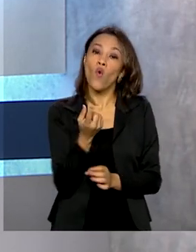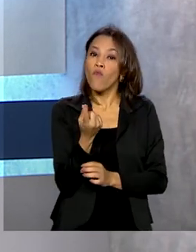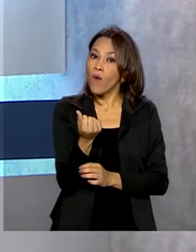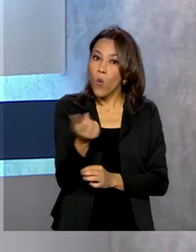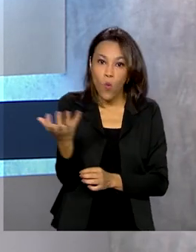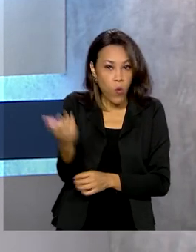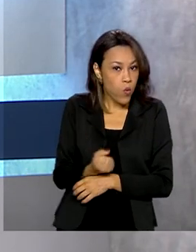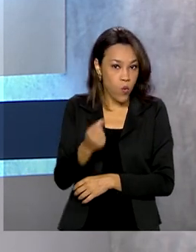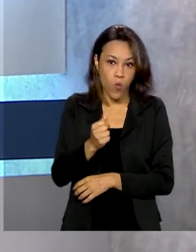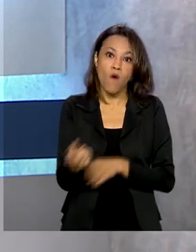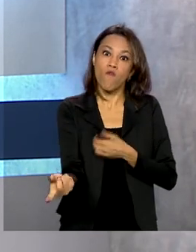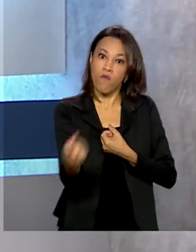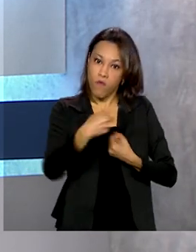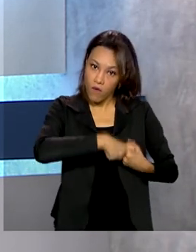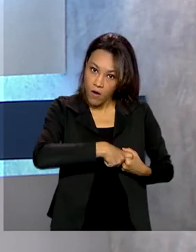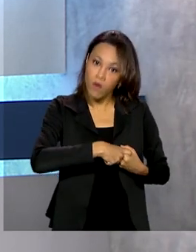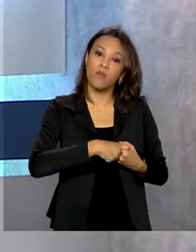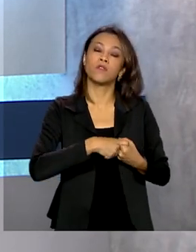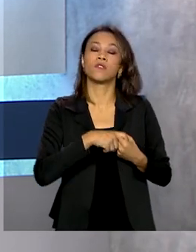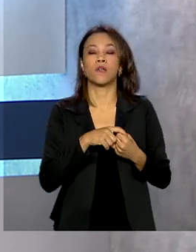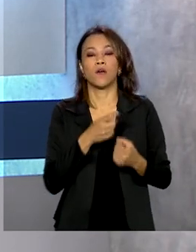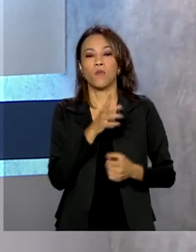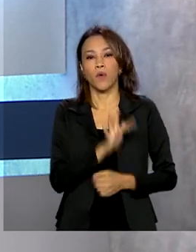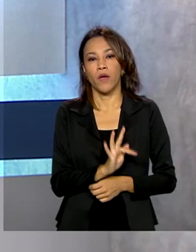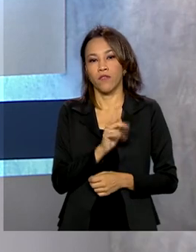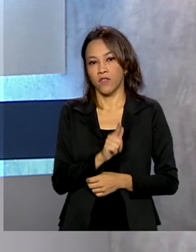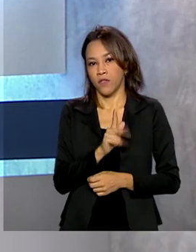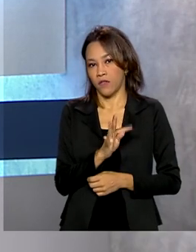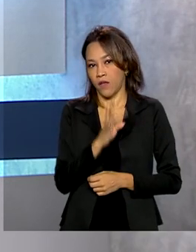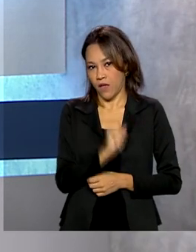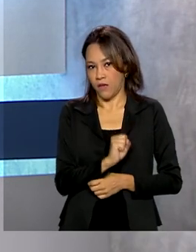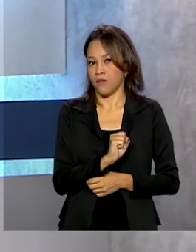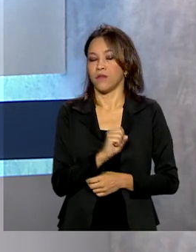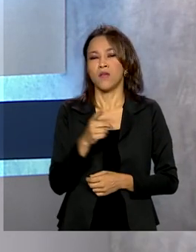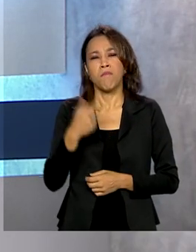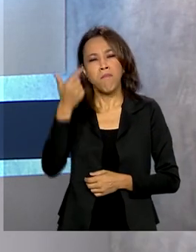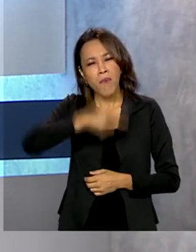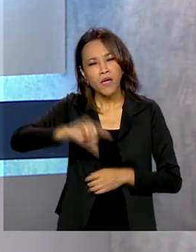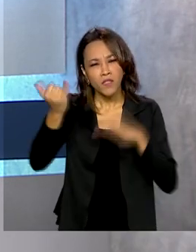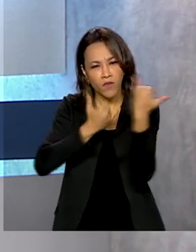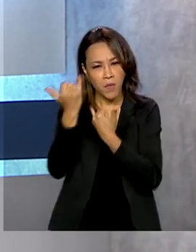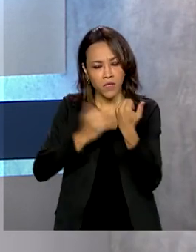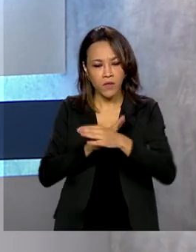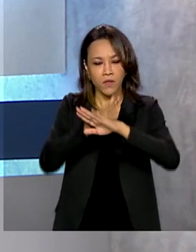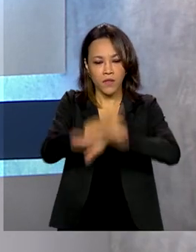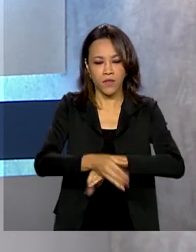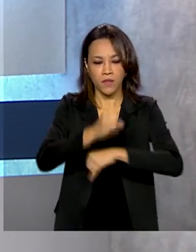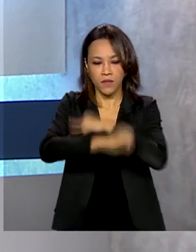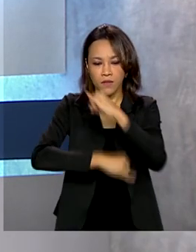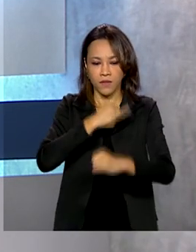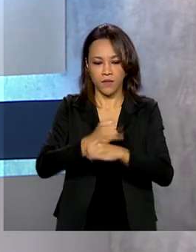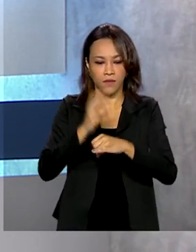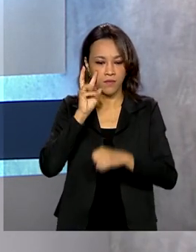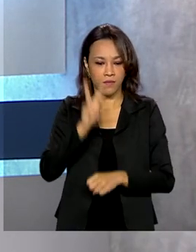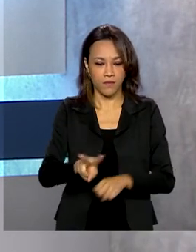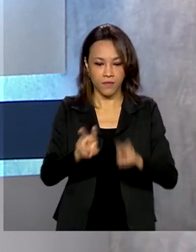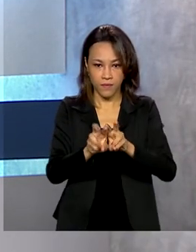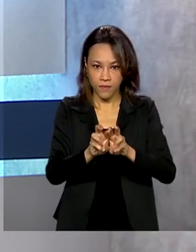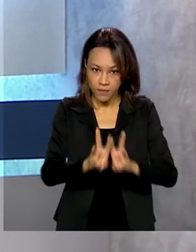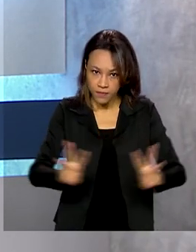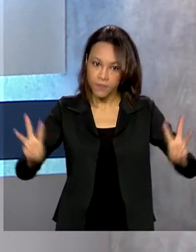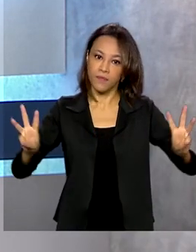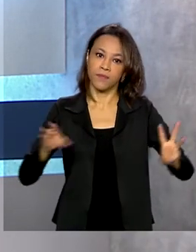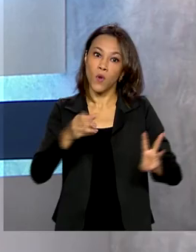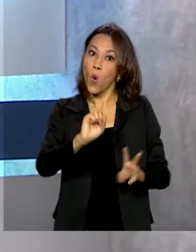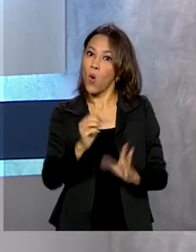retirados voltam para a conta do FGTS. Para mais informações, é só acessar o site da Caixa ou consultar o aplicativo